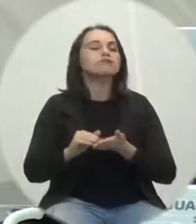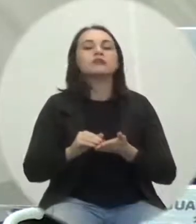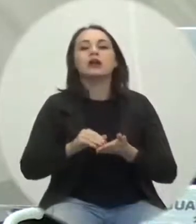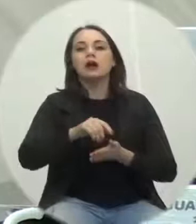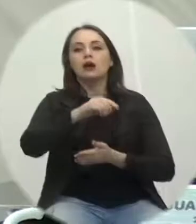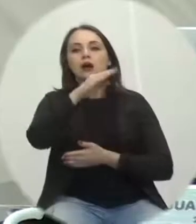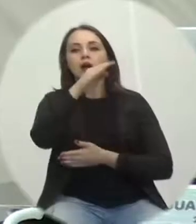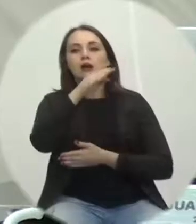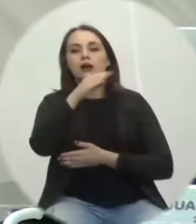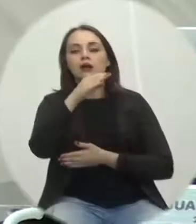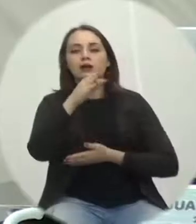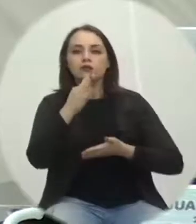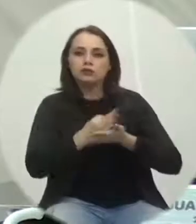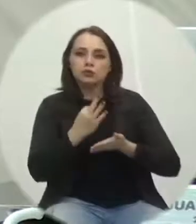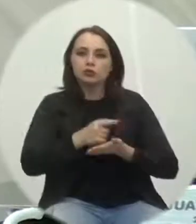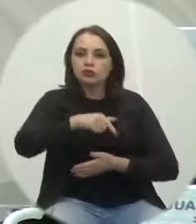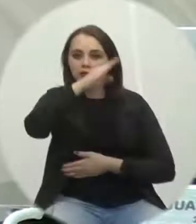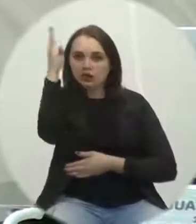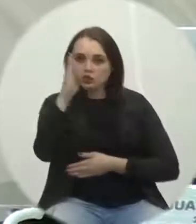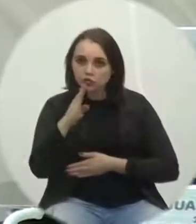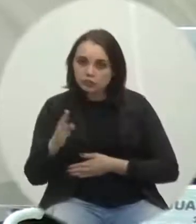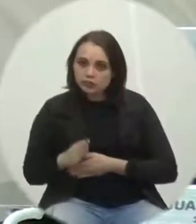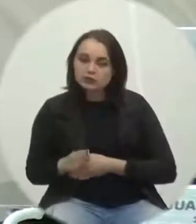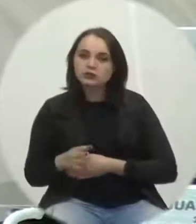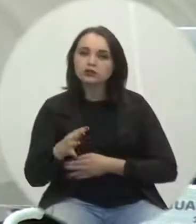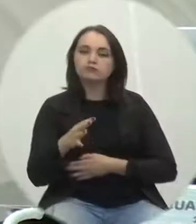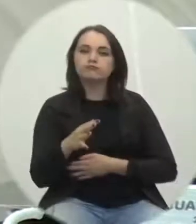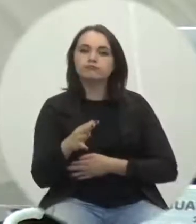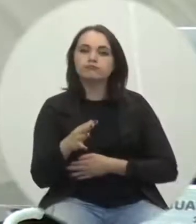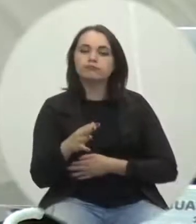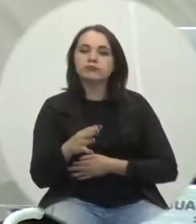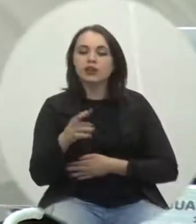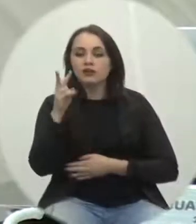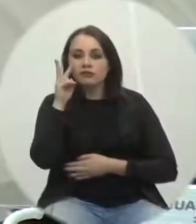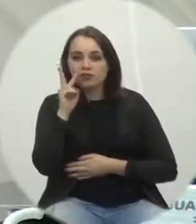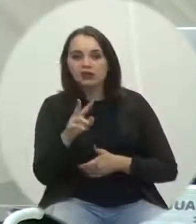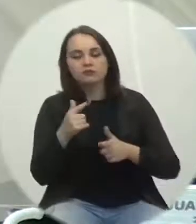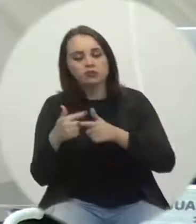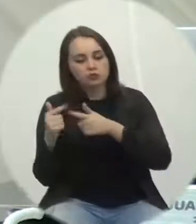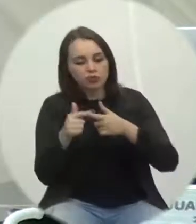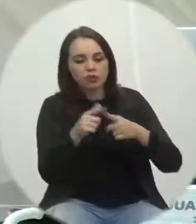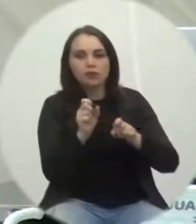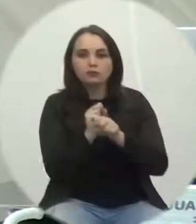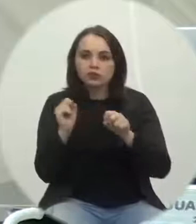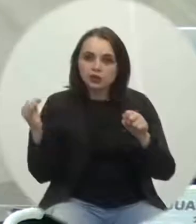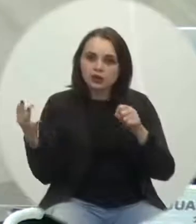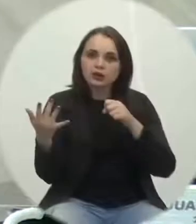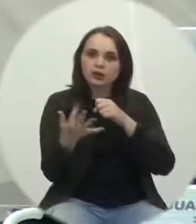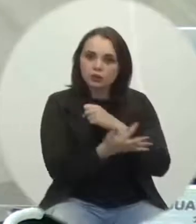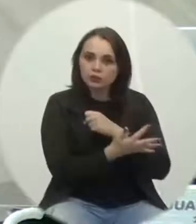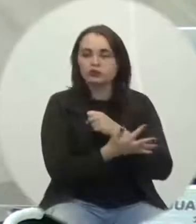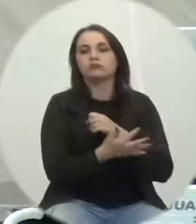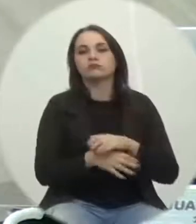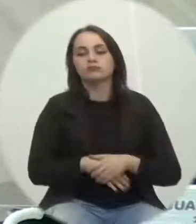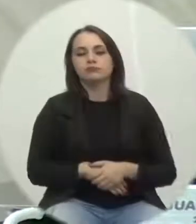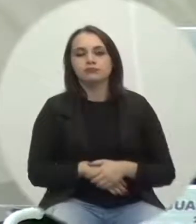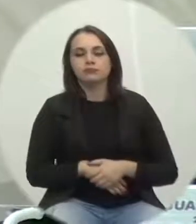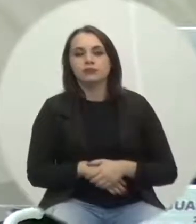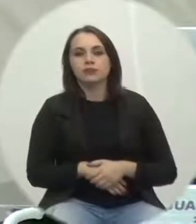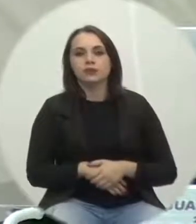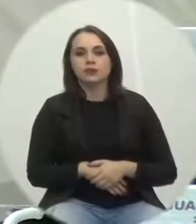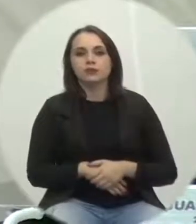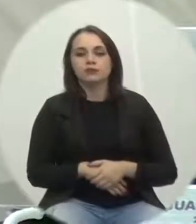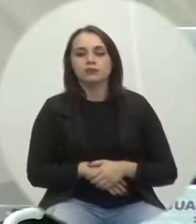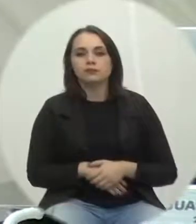Brasil e da Procuradoria Geral da Fazenda Nacional em decorrência do estado da calamidade pública pela pandemia Covid-19 salão de